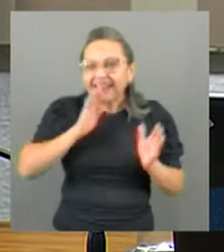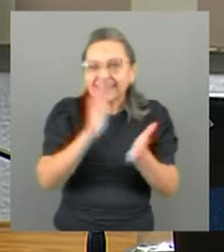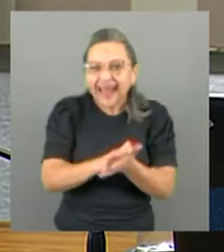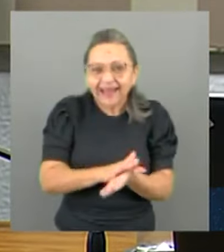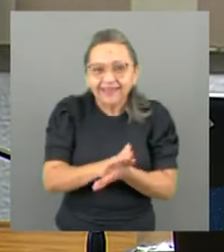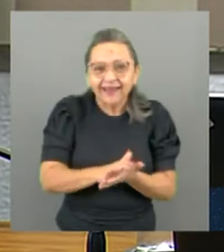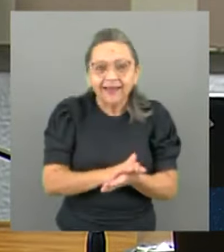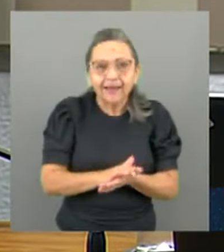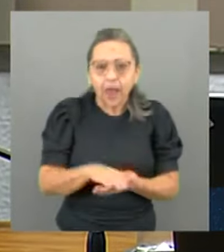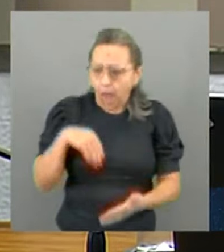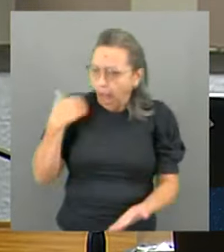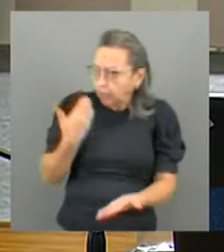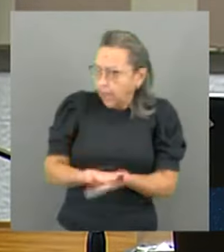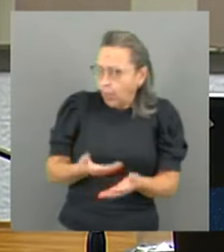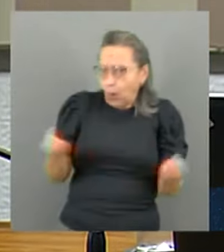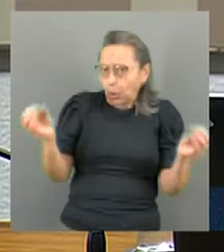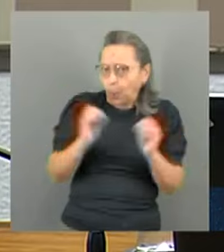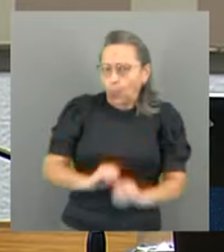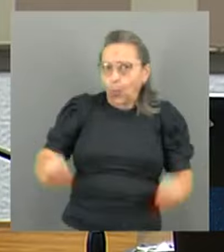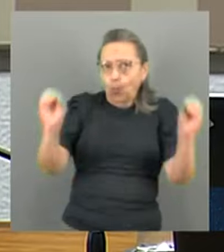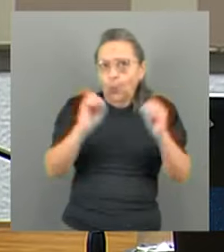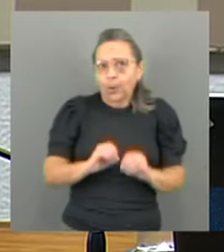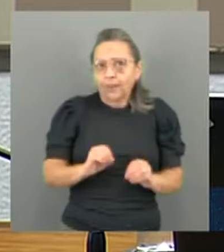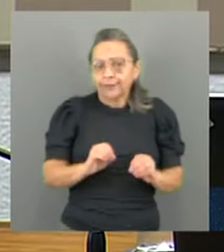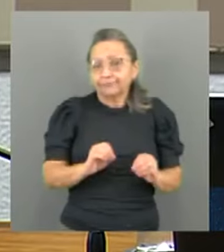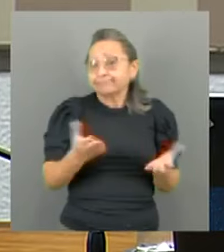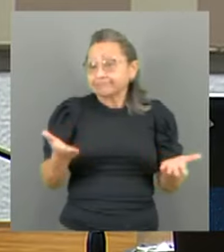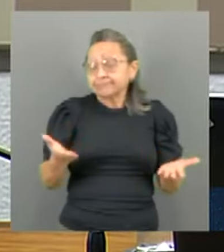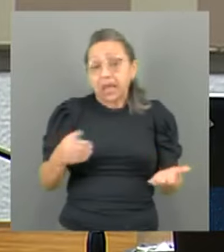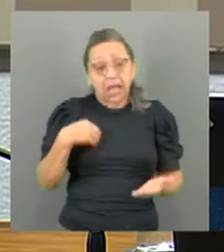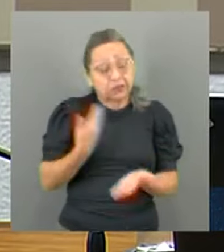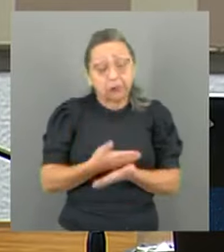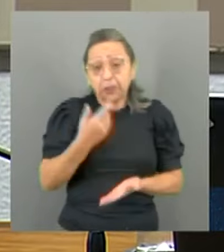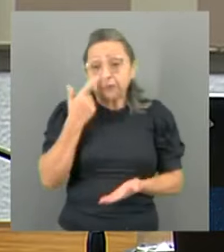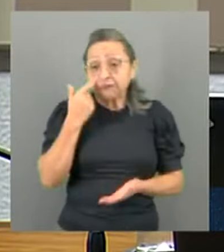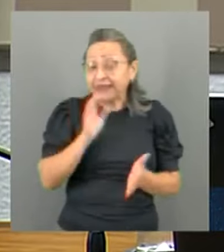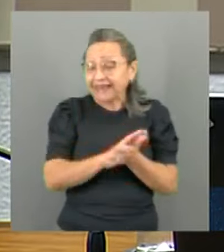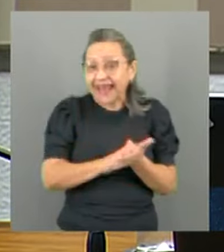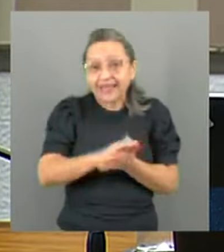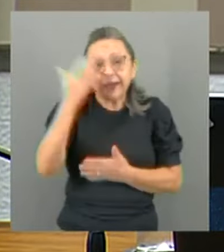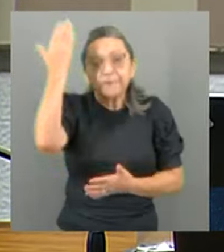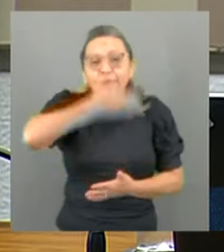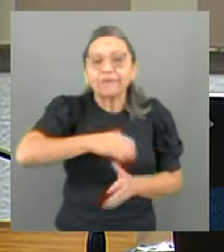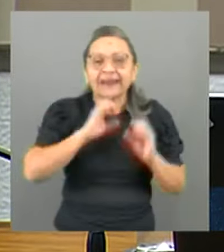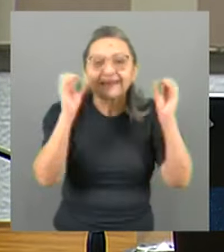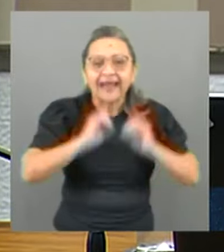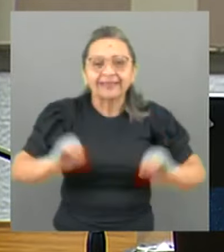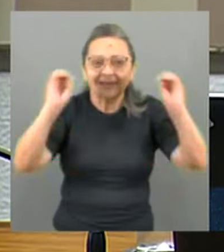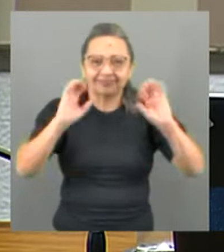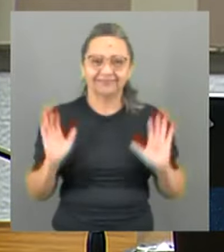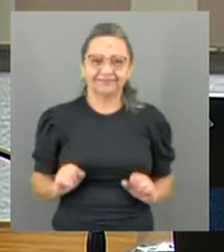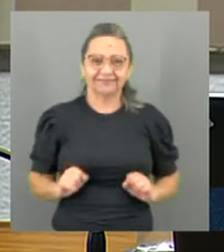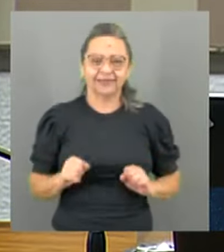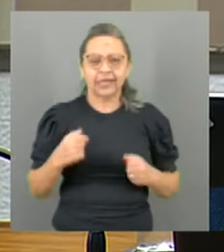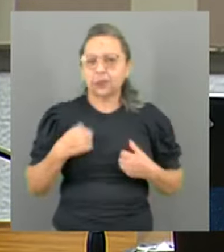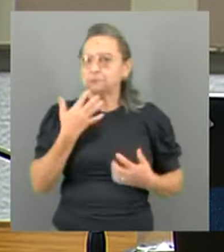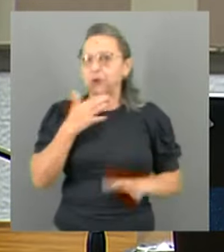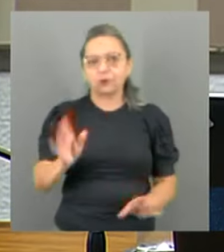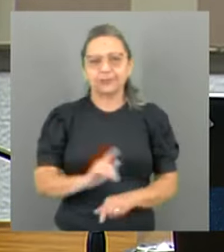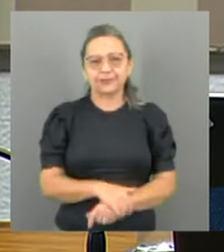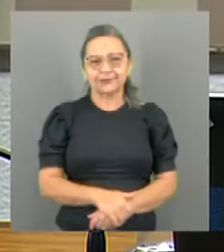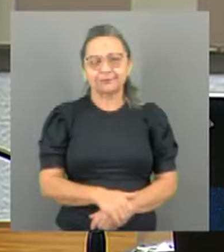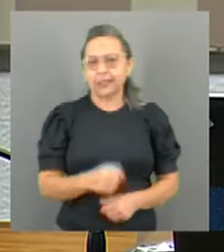nada, porque até agora, objetivamente, eu não vi prova absolutamente nenhuma. Eu desconheço,